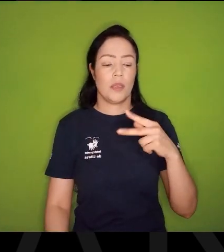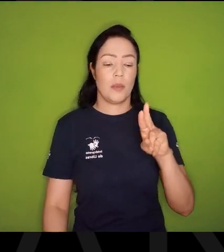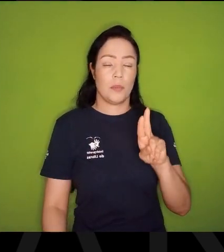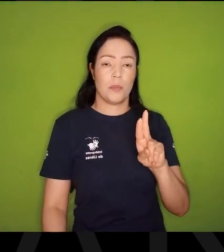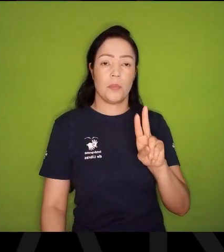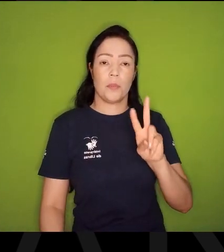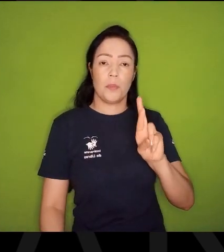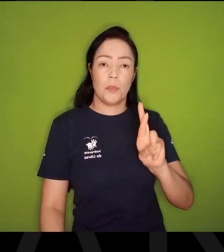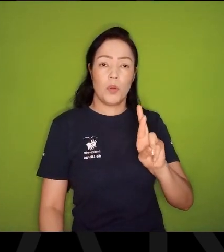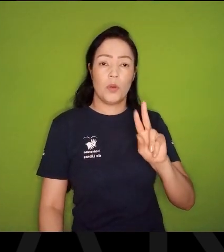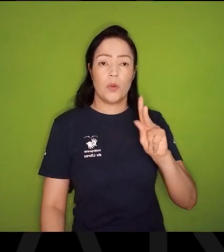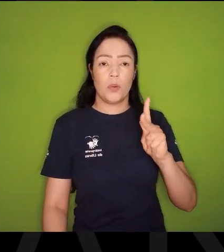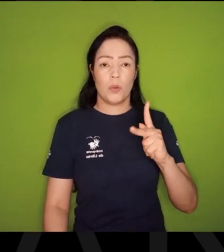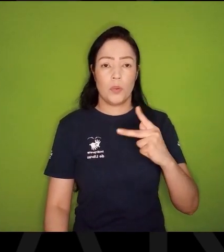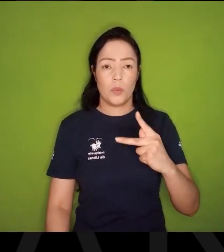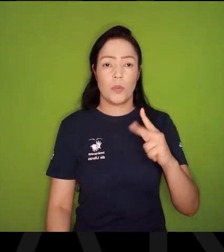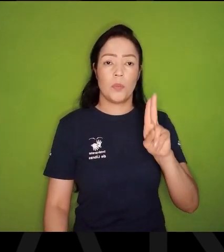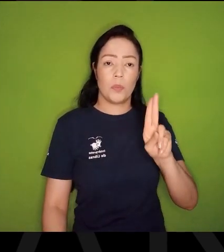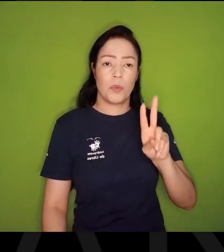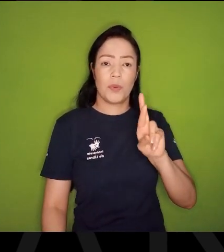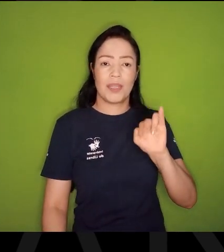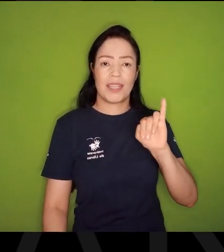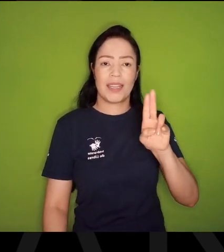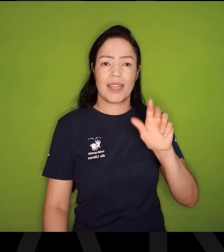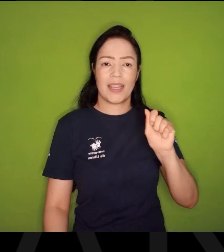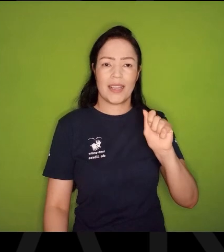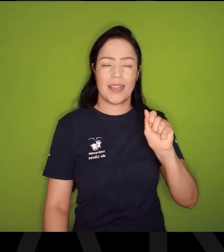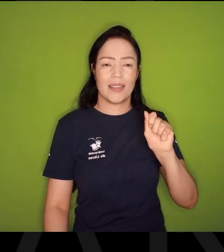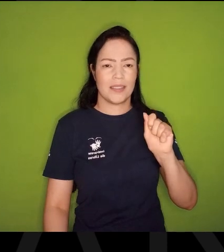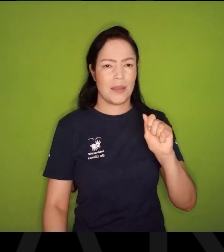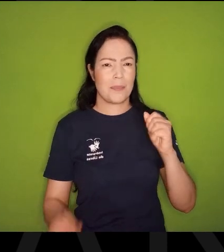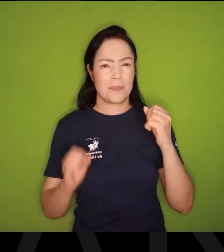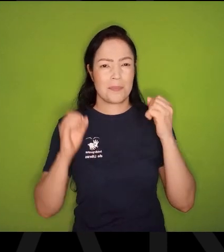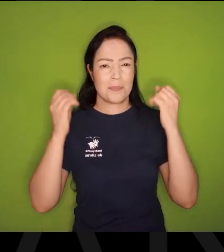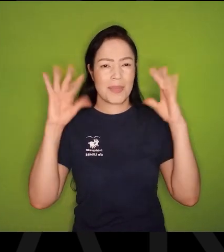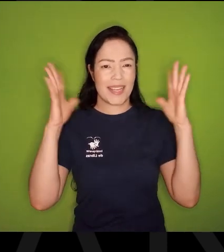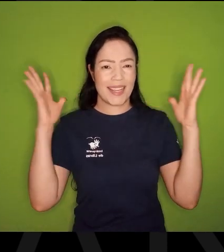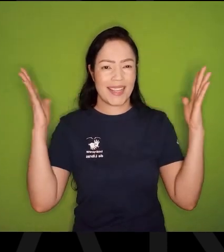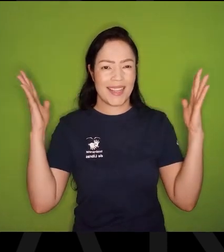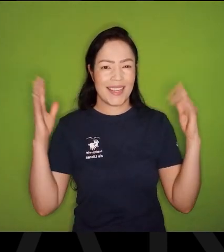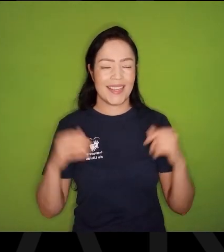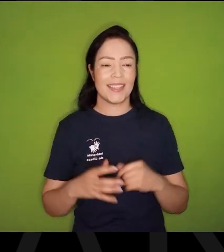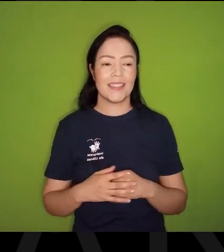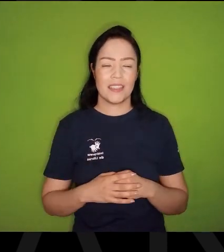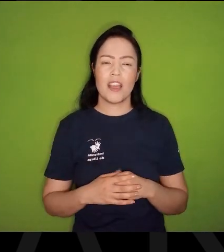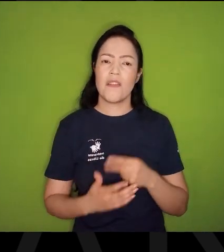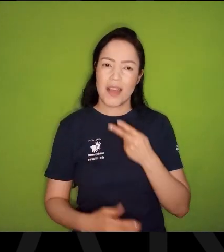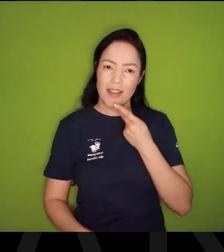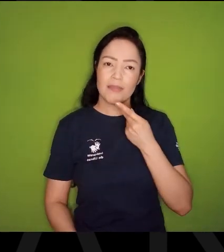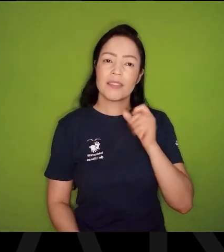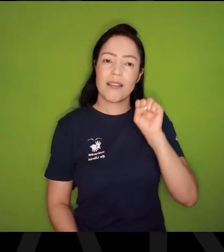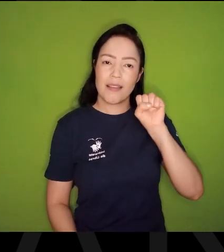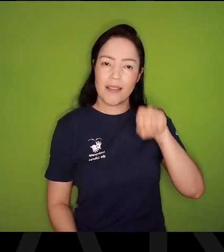Aí quando eu vou preencher um crediário, Dizer onde eu vou morar, As pessoas riem, Rua Purpurina? Eu digo assim,